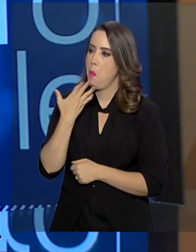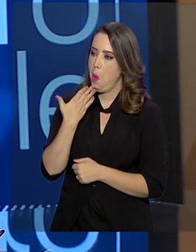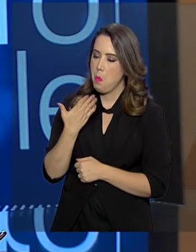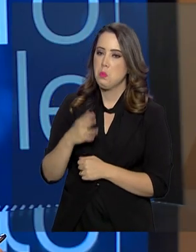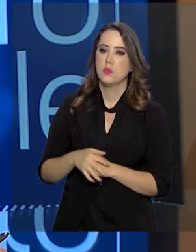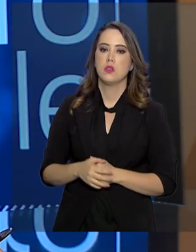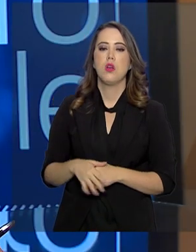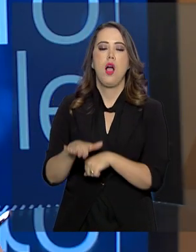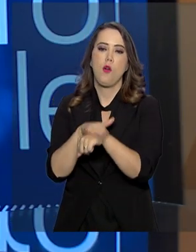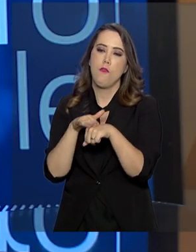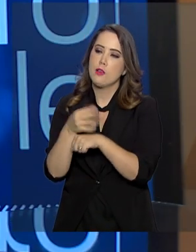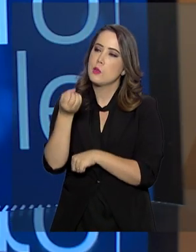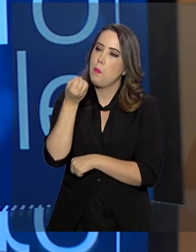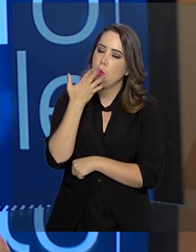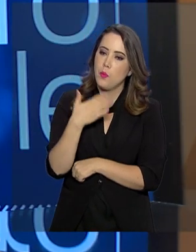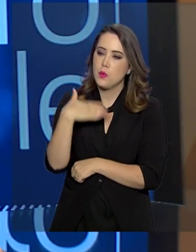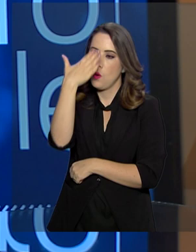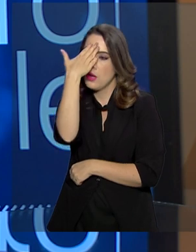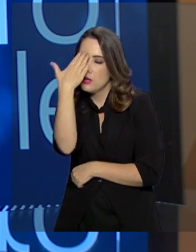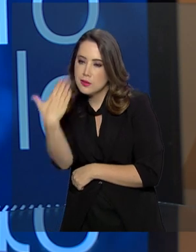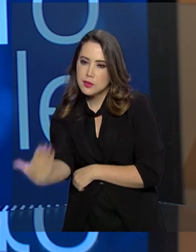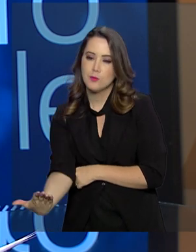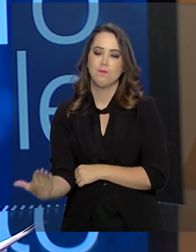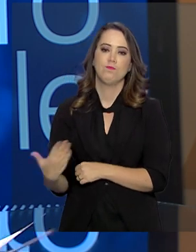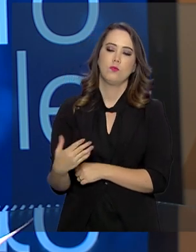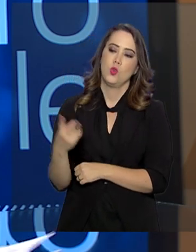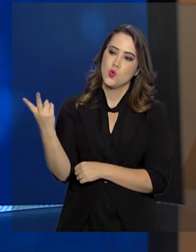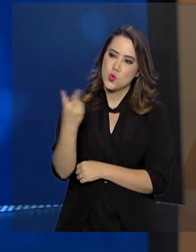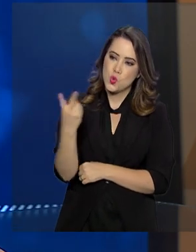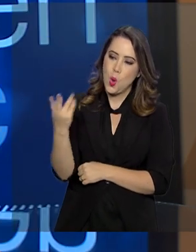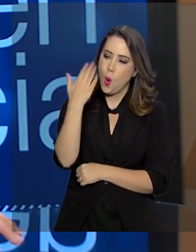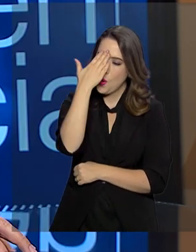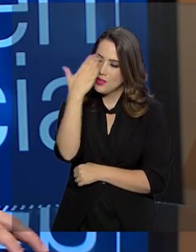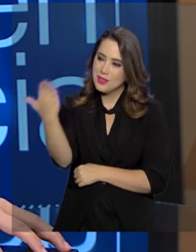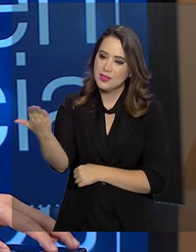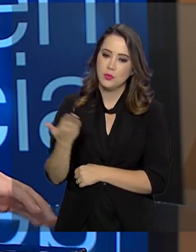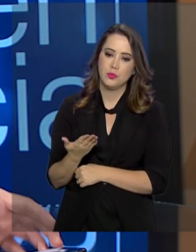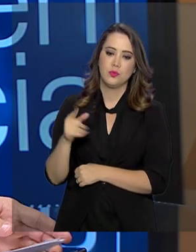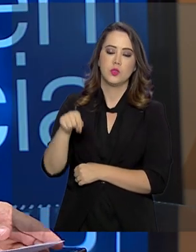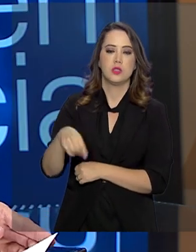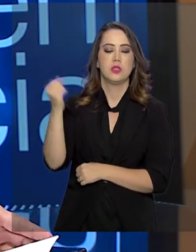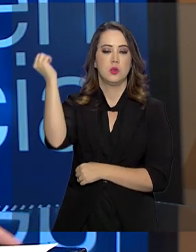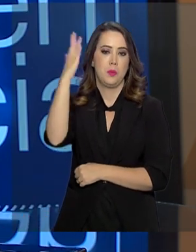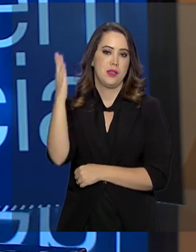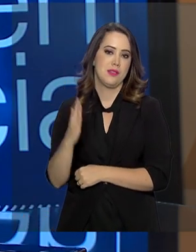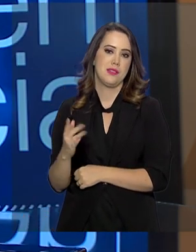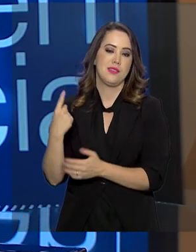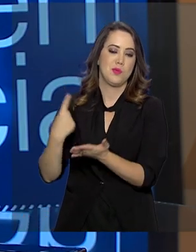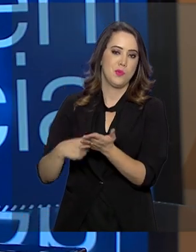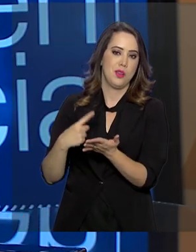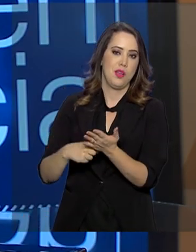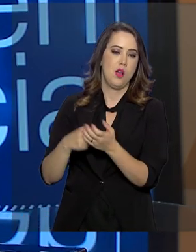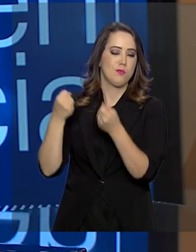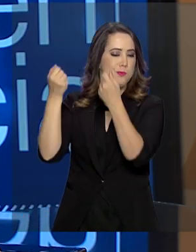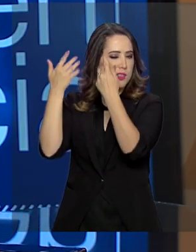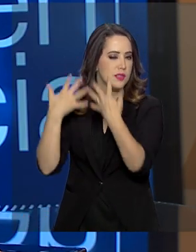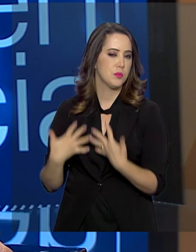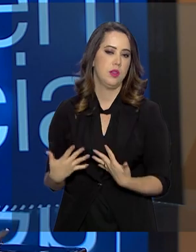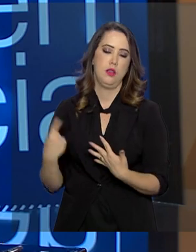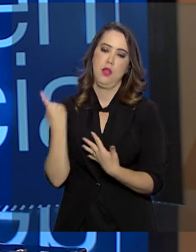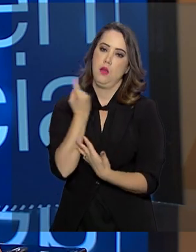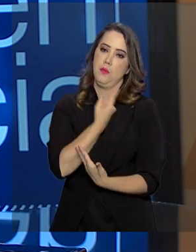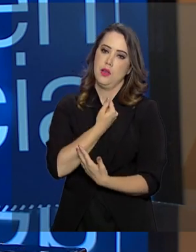A conversa foi muito boa. Eu agradeço a participação do senhor aqui no Brasil em Pauta, trazer esses esclarecimentos